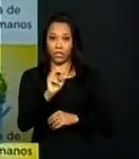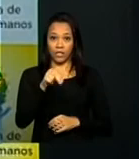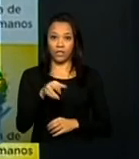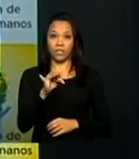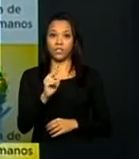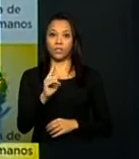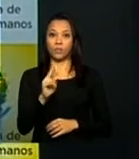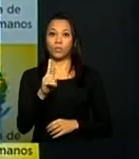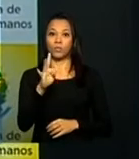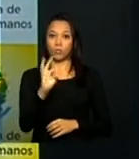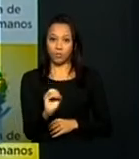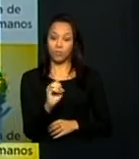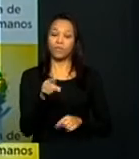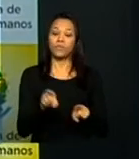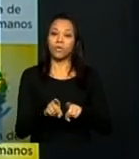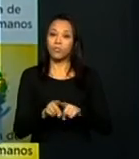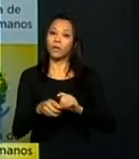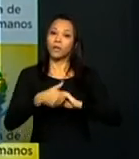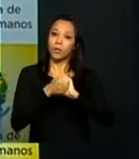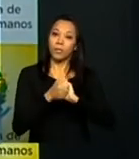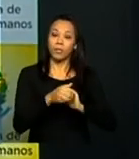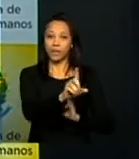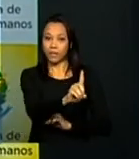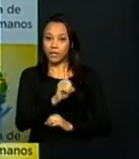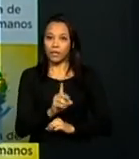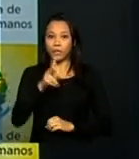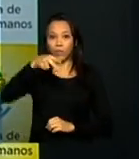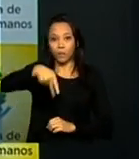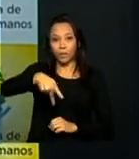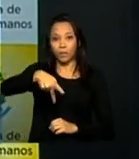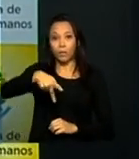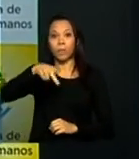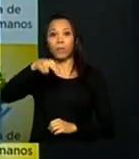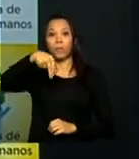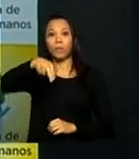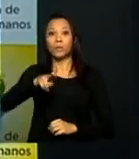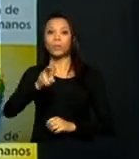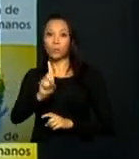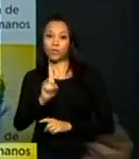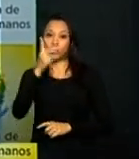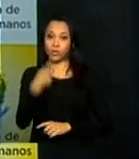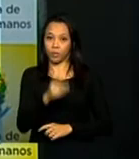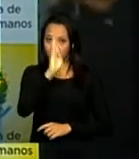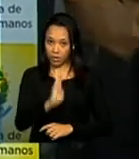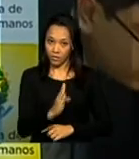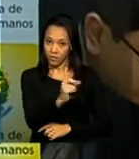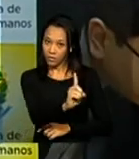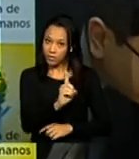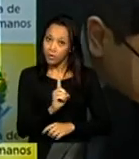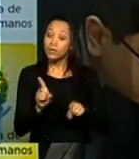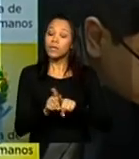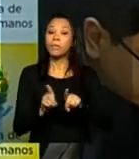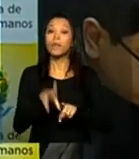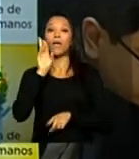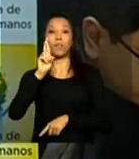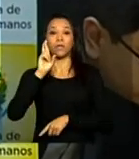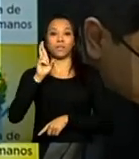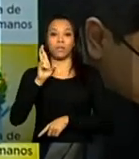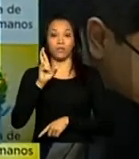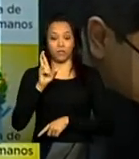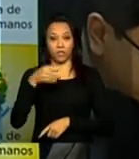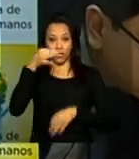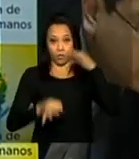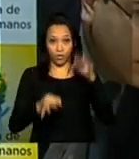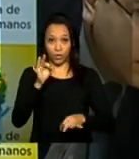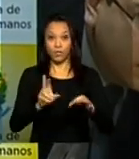Cumprimentar o nosso representante, residente do PNUD no Brasil, Jorge Chediac. Cumprimentar aqui também o representante do Ministério da Justiça,